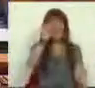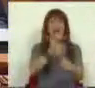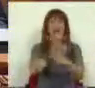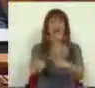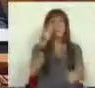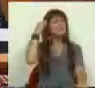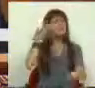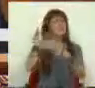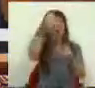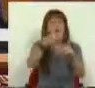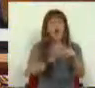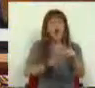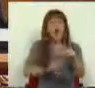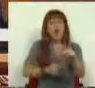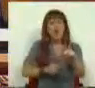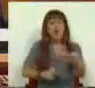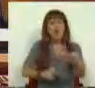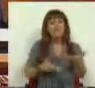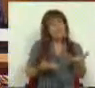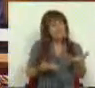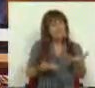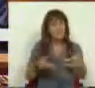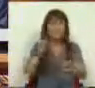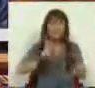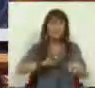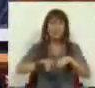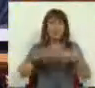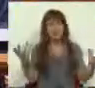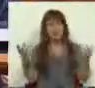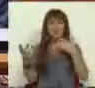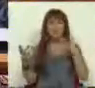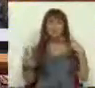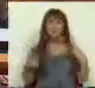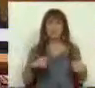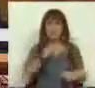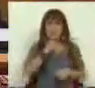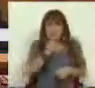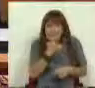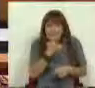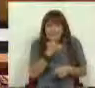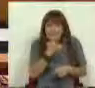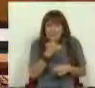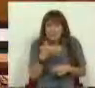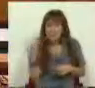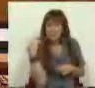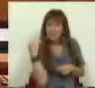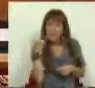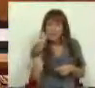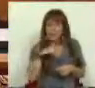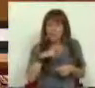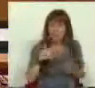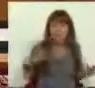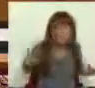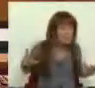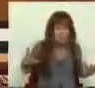dita carta de intenções. E foi assim, Srs. e Srs. Deputados, no segredo, nas costas dos